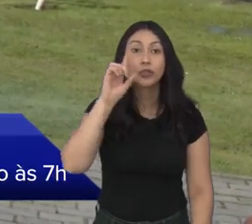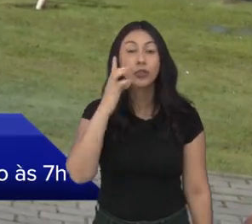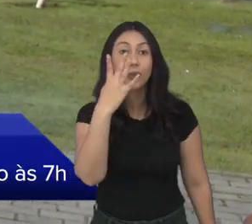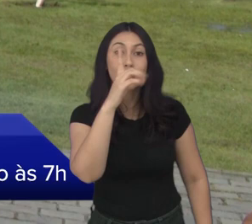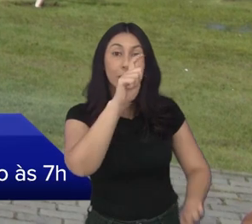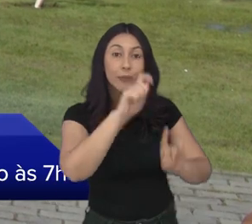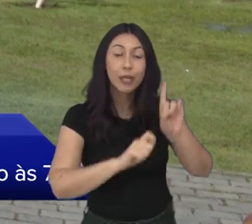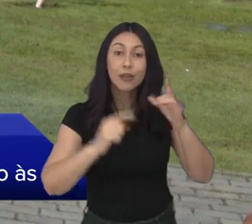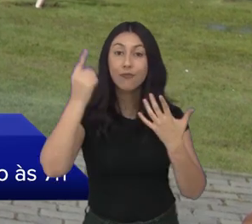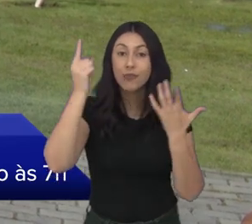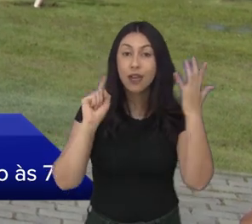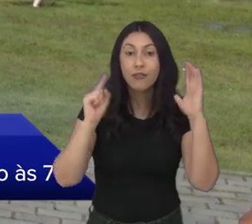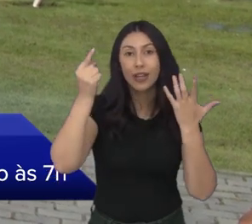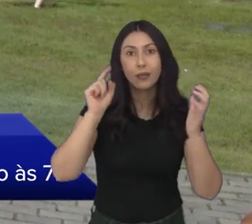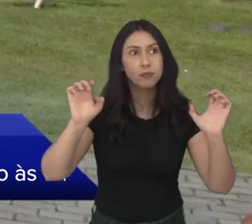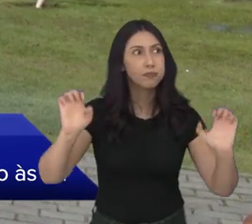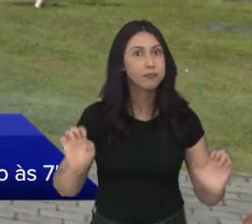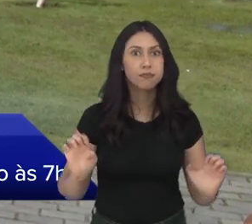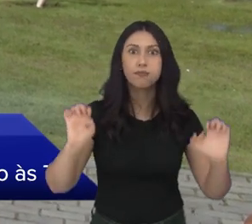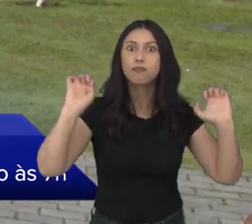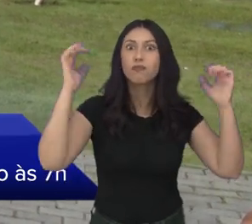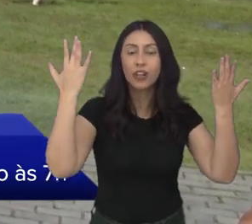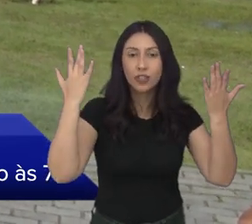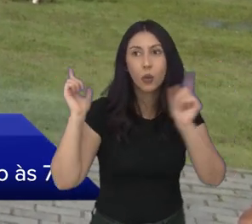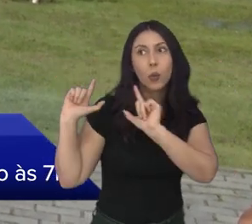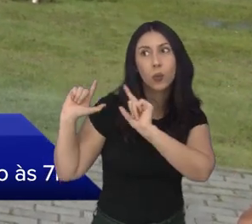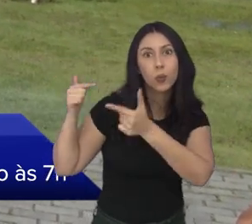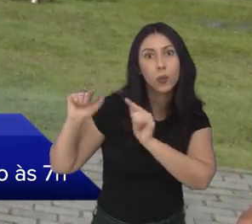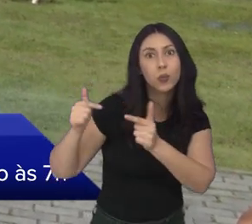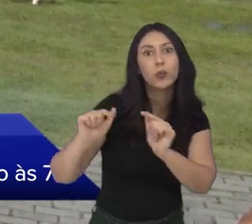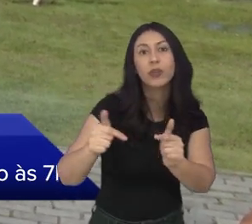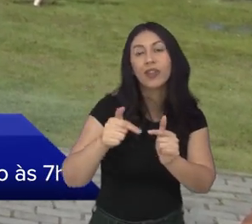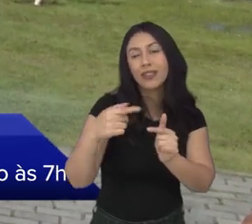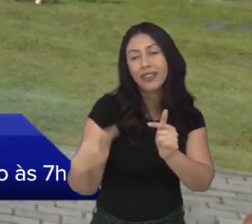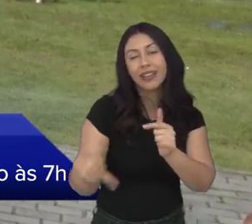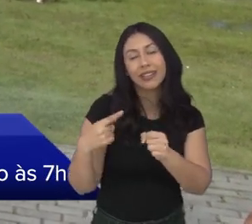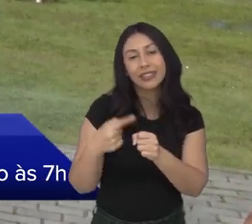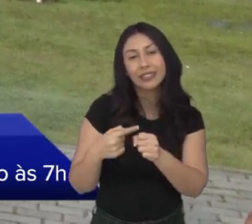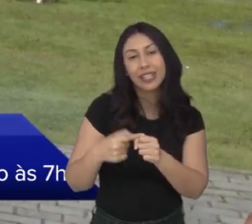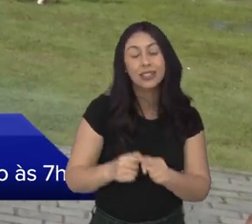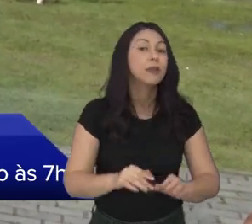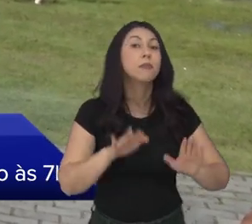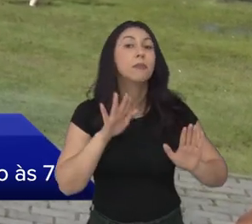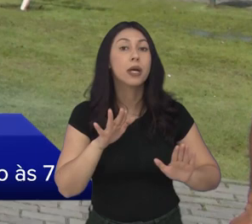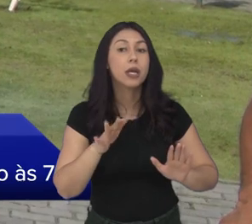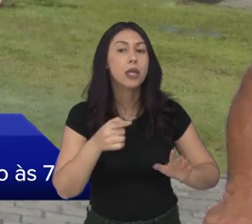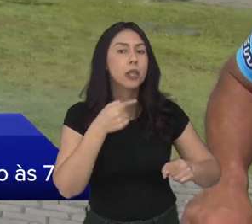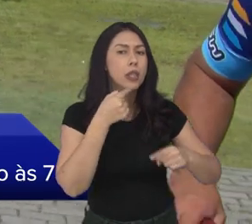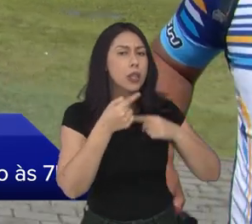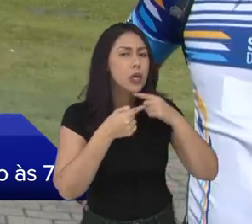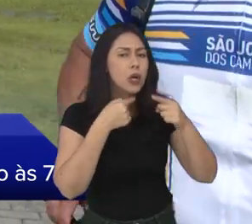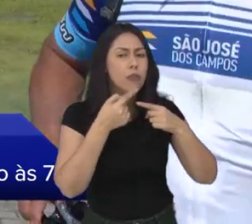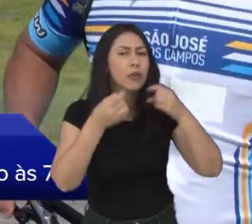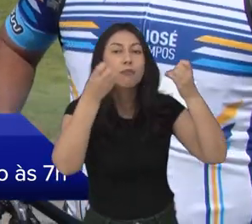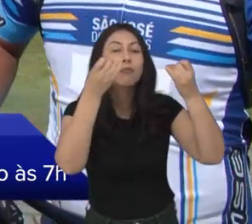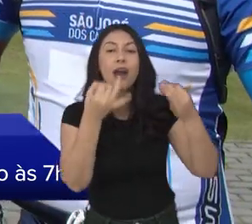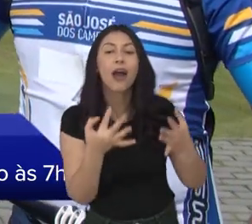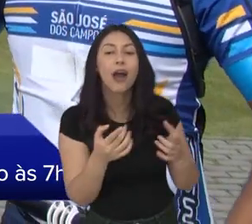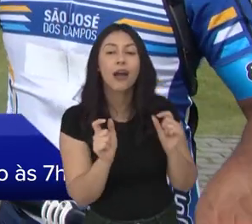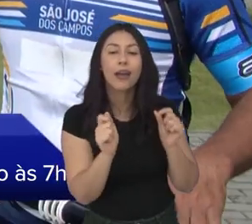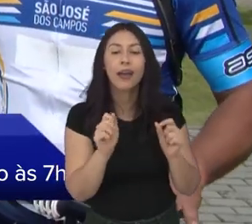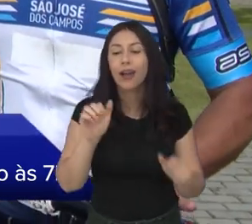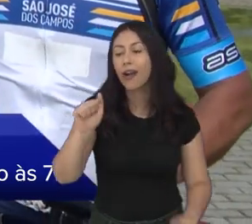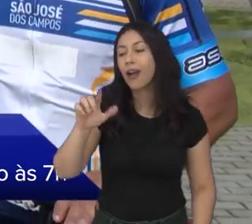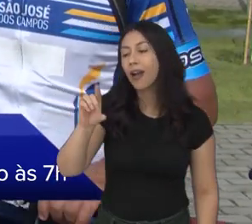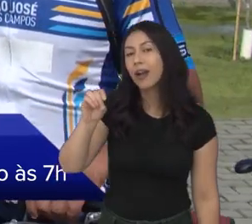dia 4 de fevereiro. Um dos eventos mais tradicionais da área aqui na cidade. Mas quem vai tirar todas as nossas dúvidas é